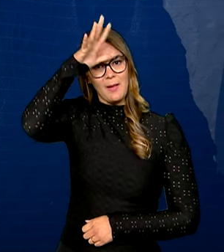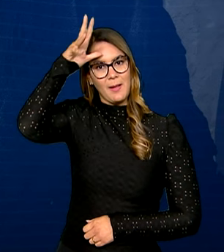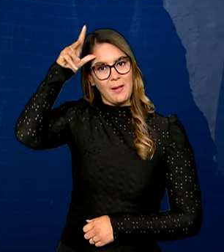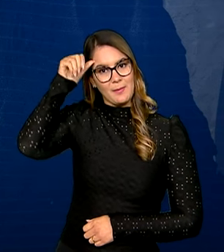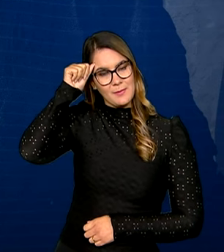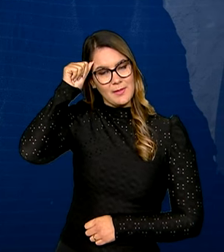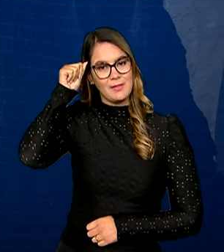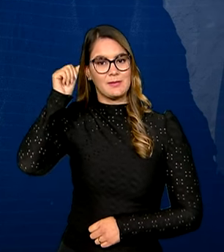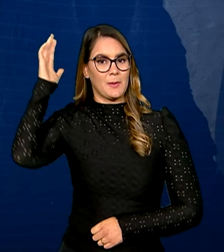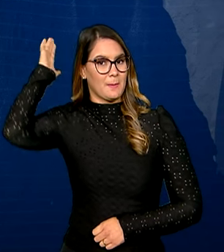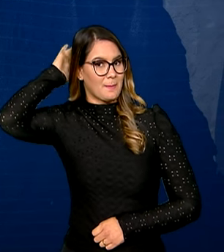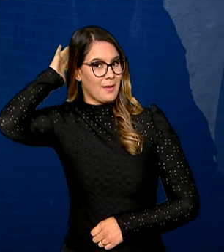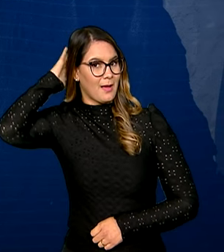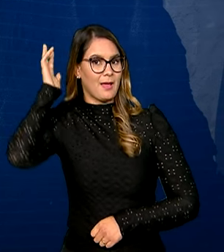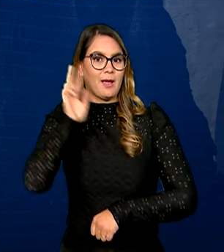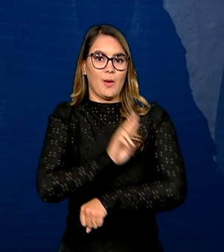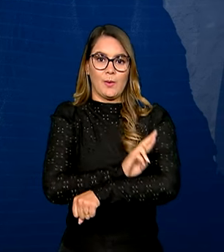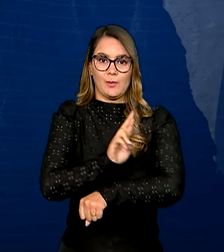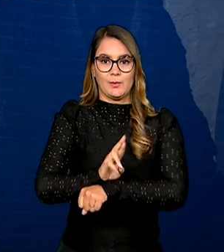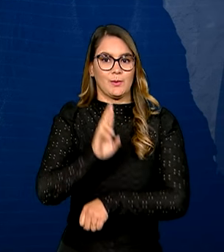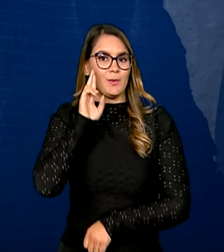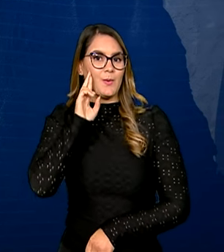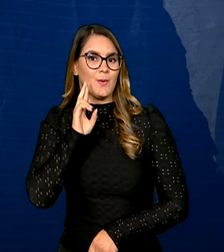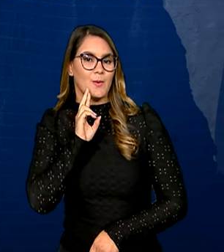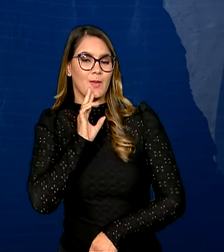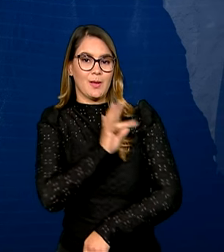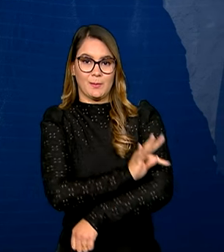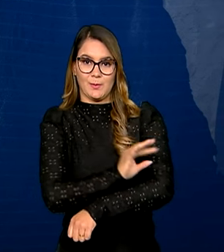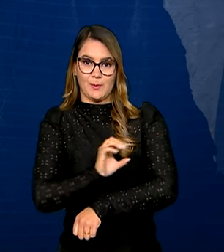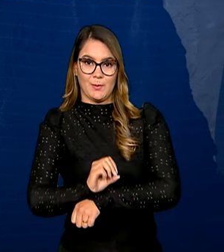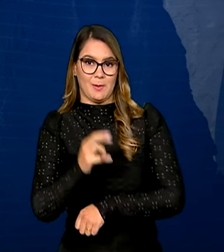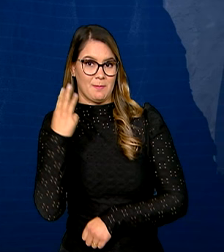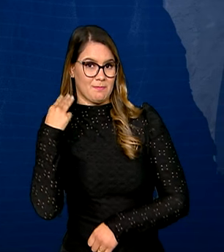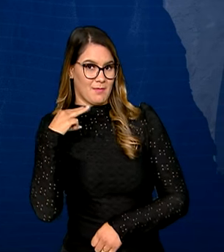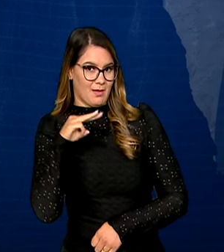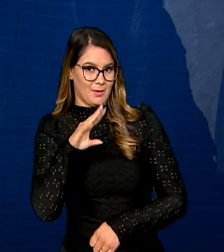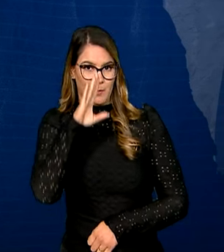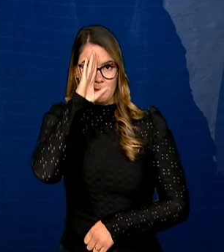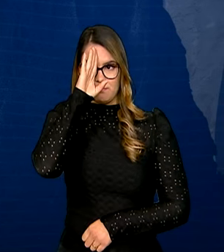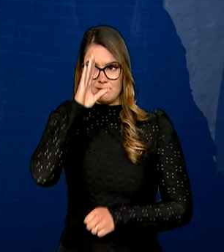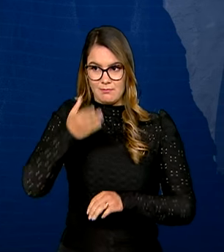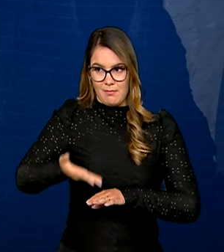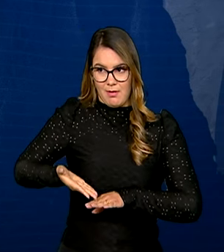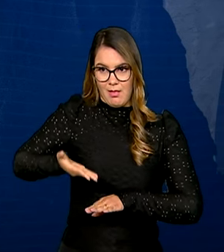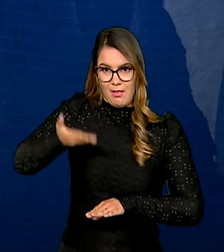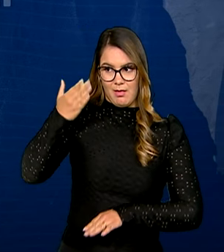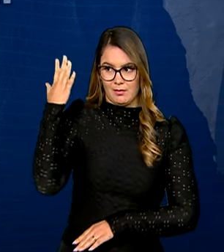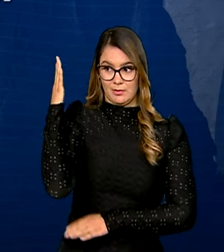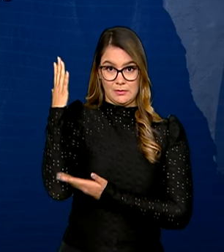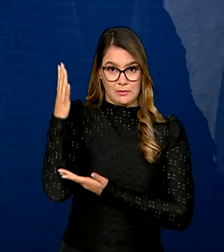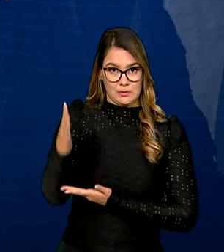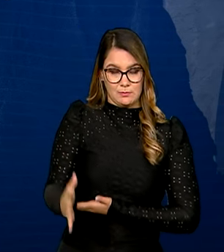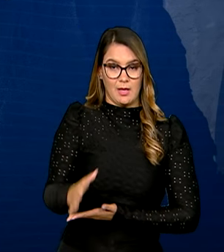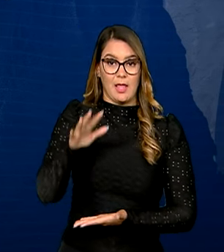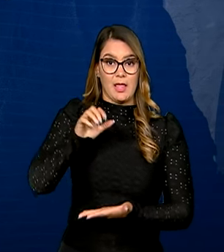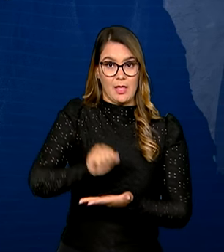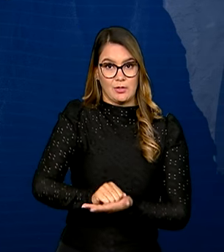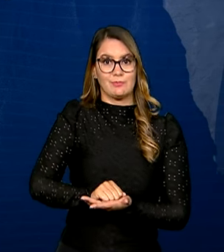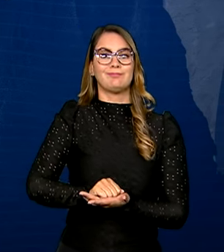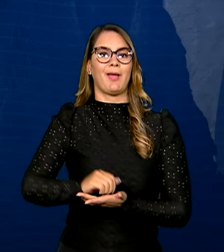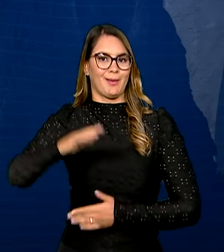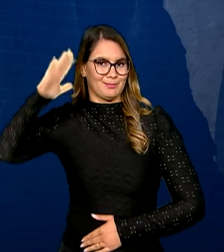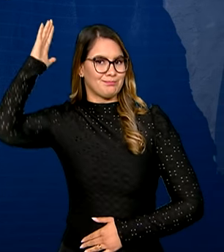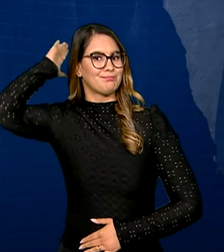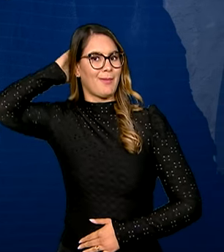Pará, Rondônia, Roraima, Tocantins e Maranhão. Os maiores índices de desmatamento foram registrados no Pará,